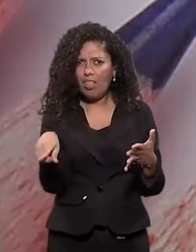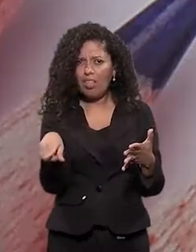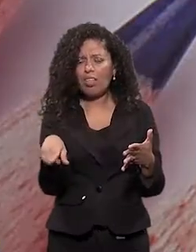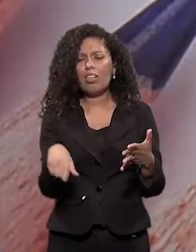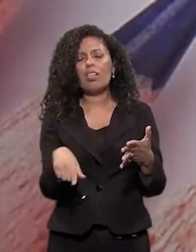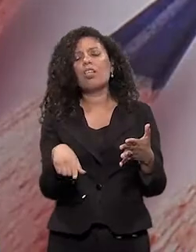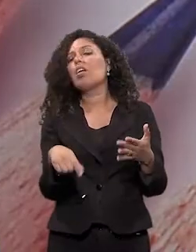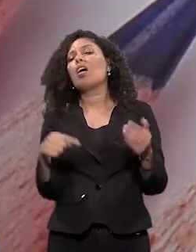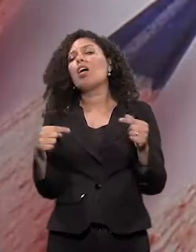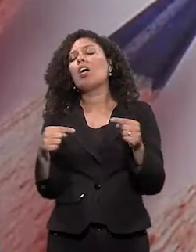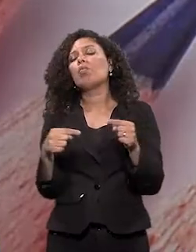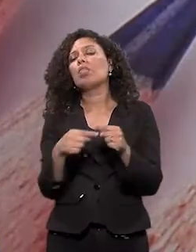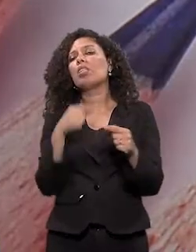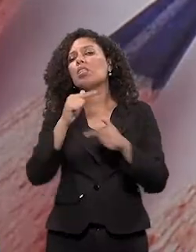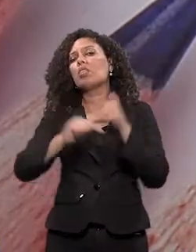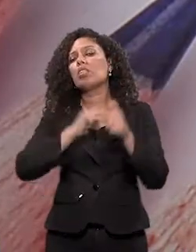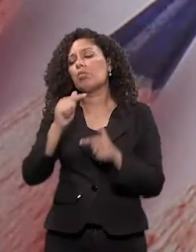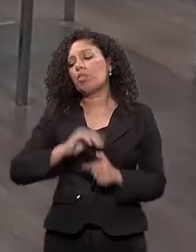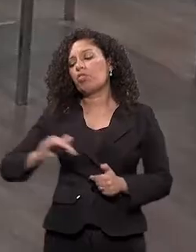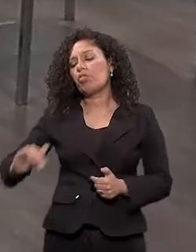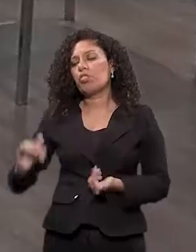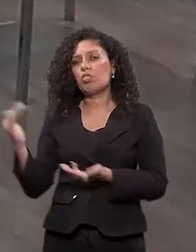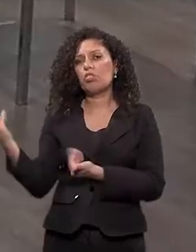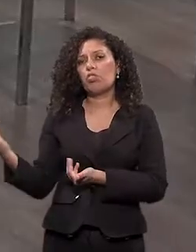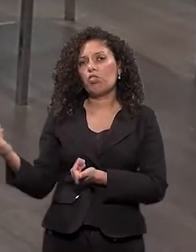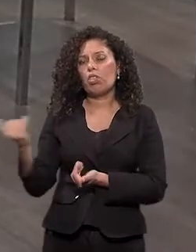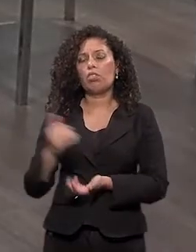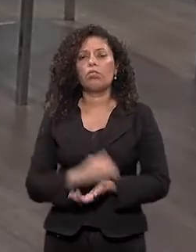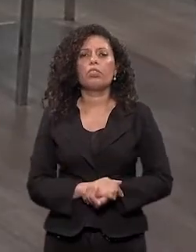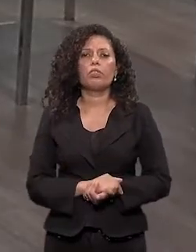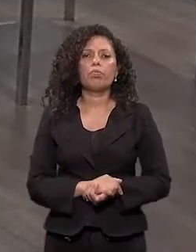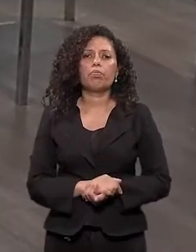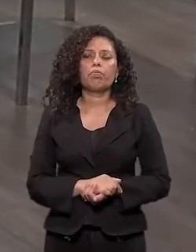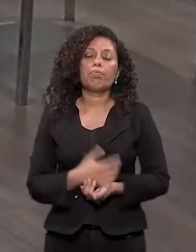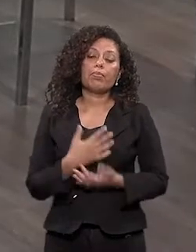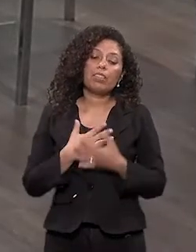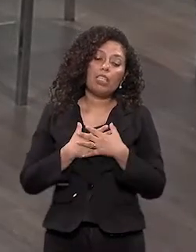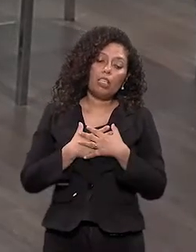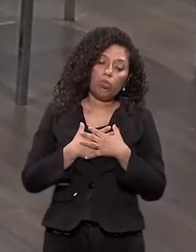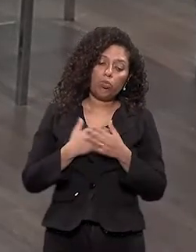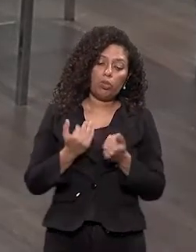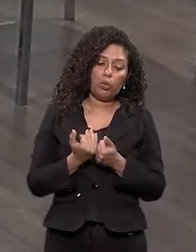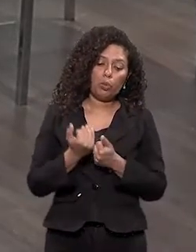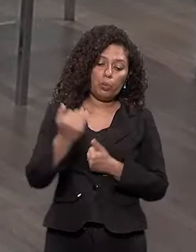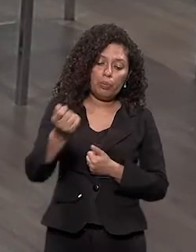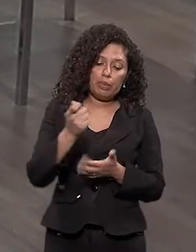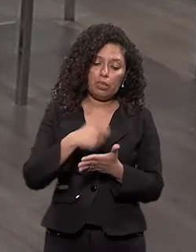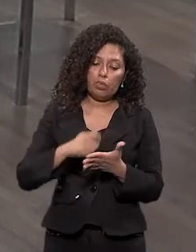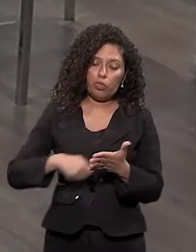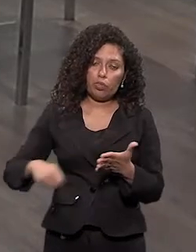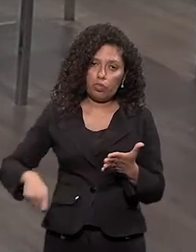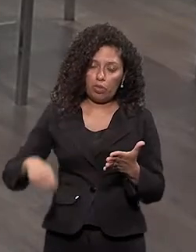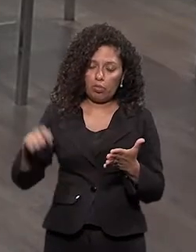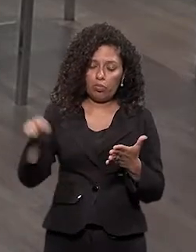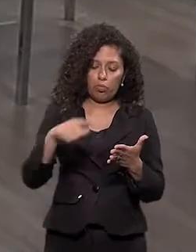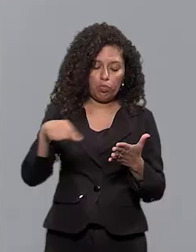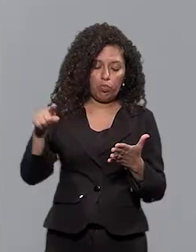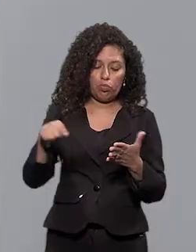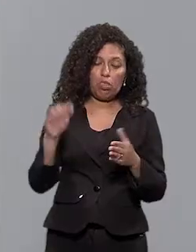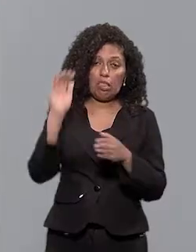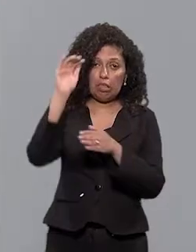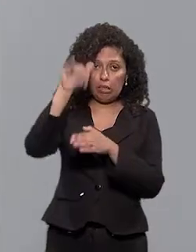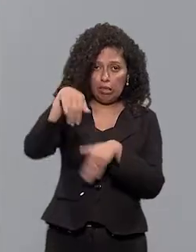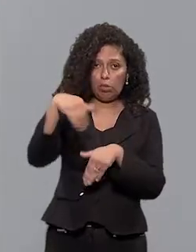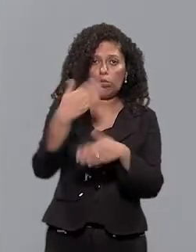tratando desse trabalho com crianças e adolescentes? Bom, eu comecei a compor em sala